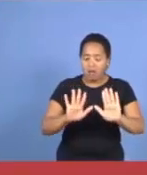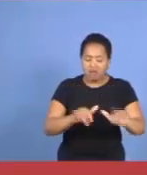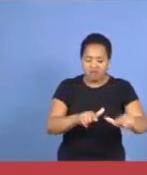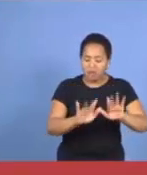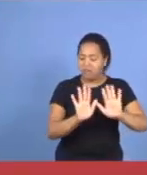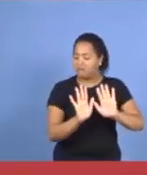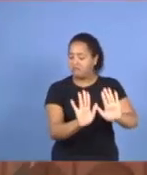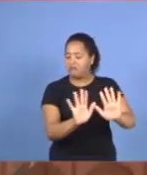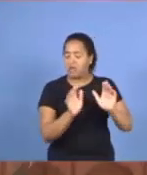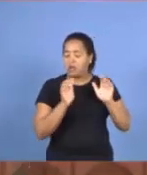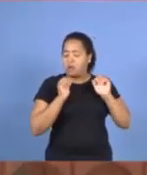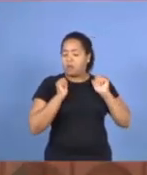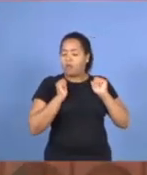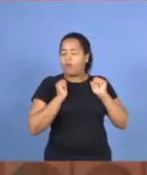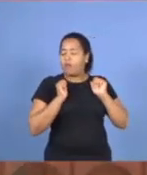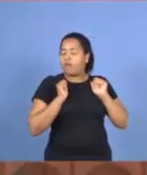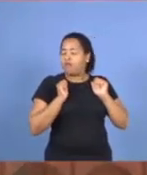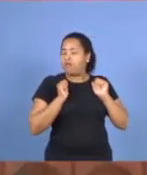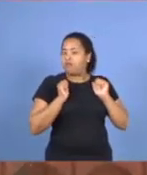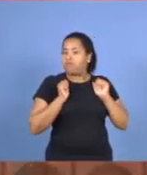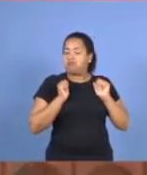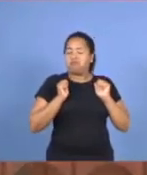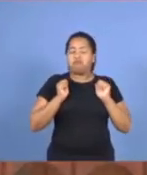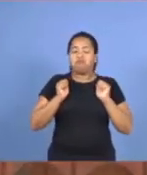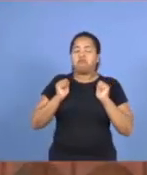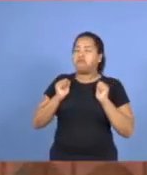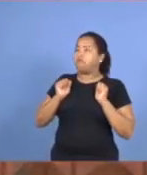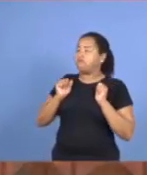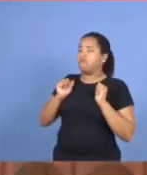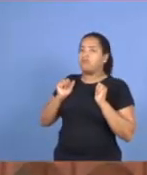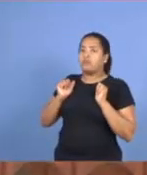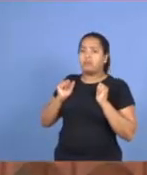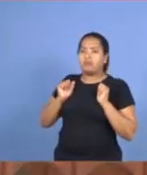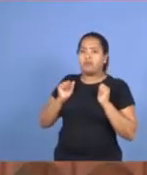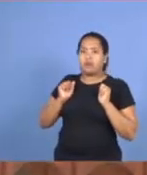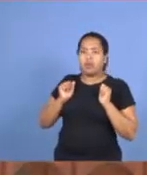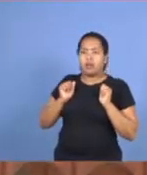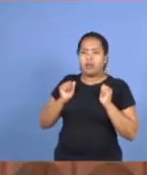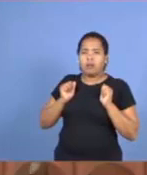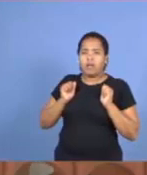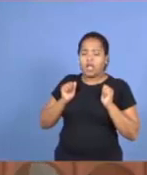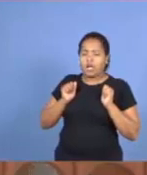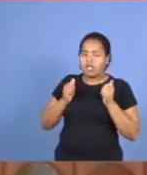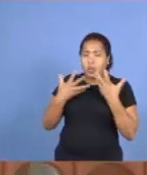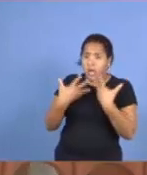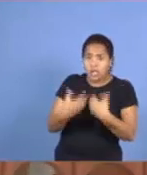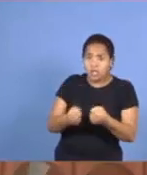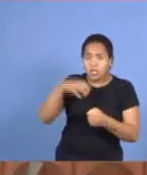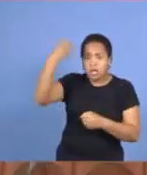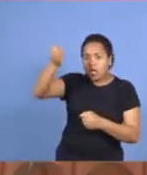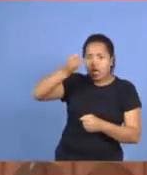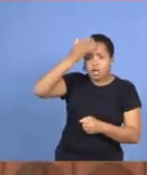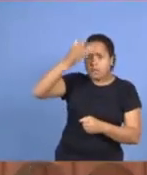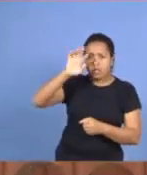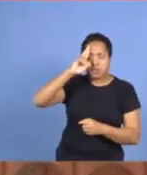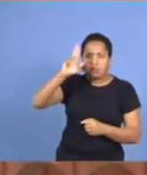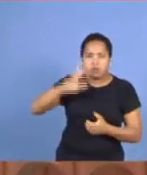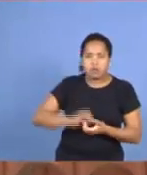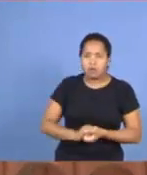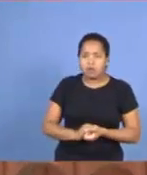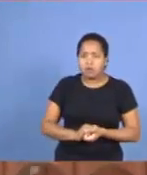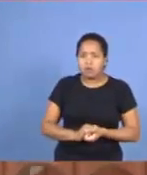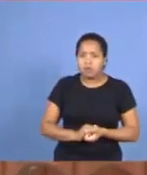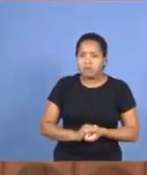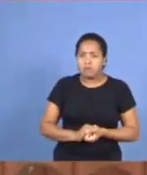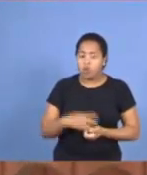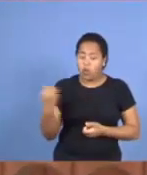Faz o que eles acham que são nobres, devem fazer. Não é aquilo que o Senhor está revelando para ser feito. A necessidade não é o que importa para eles.